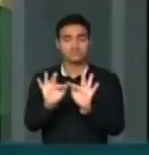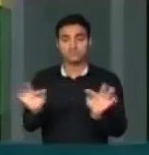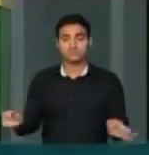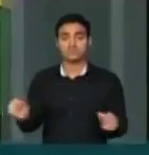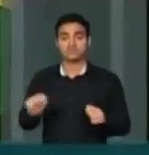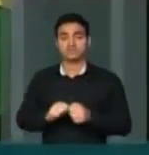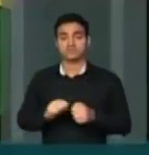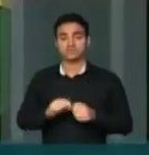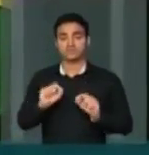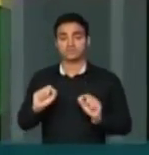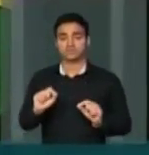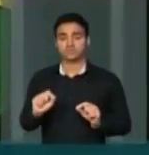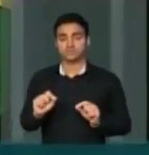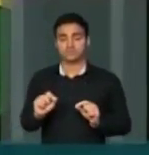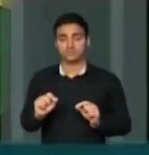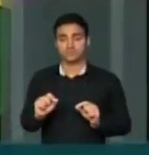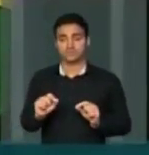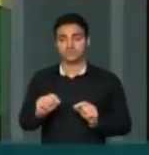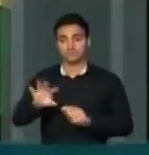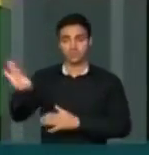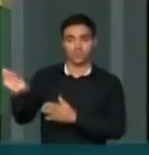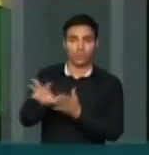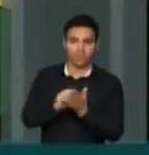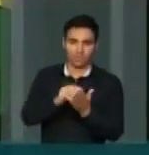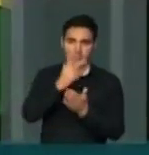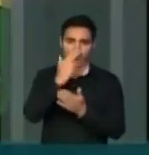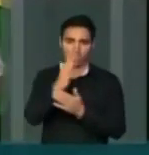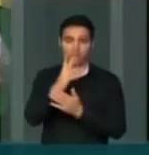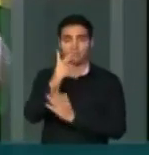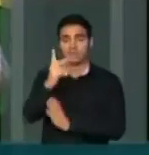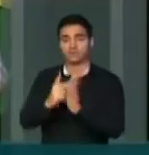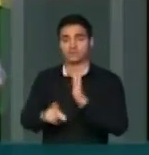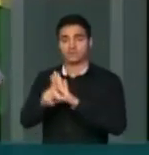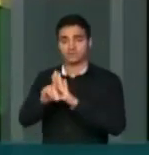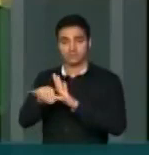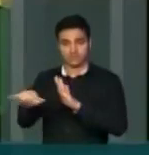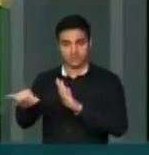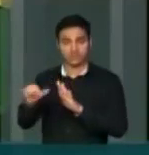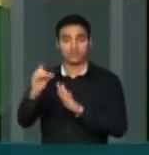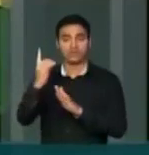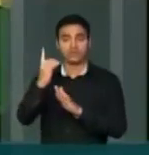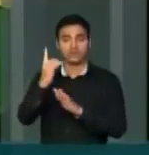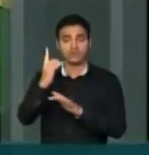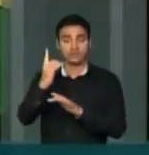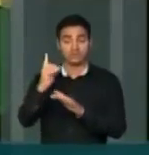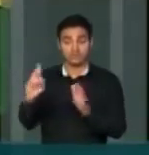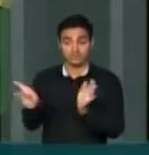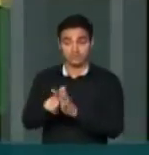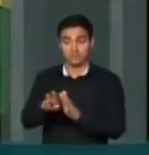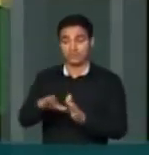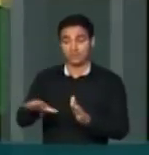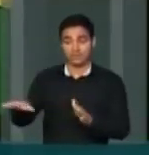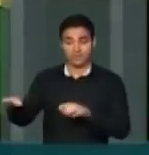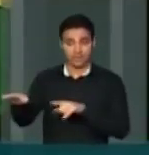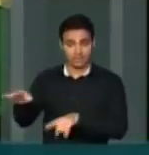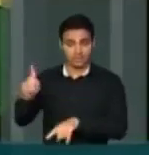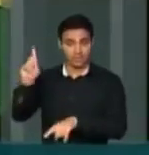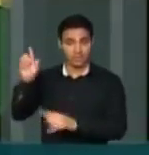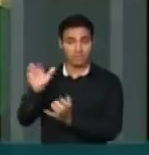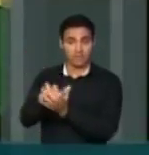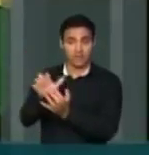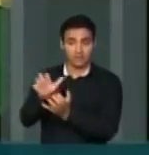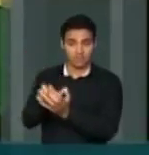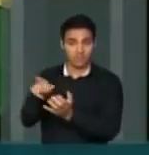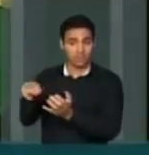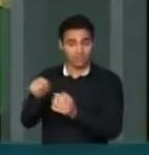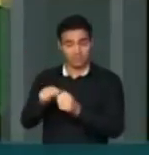transcreve um projeto de lei do parlamentar Mirim, lá de Pernambuco, que esteve aqui